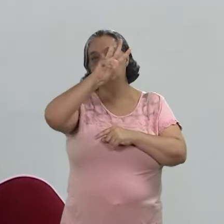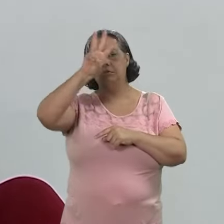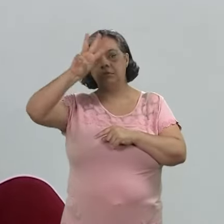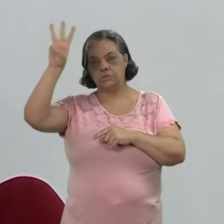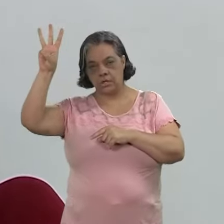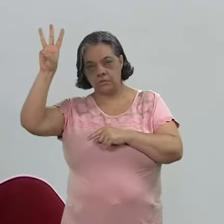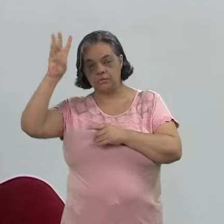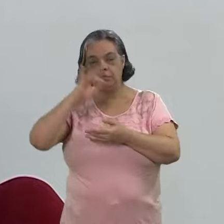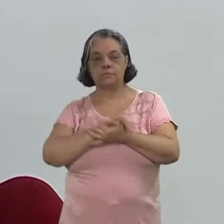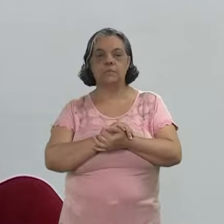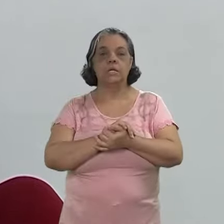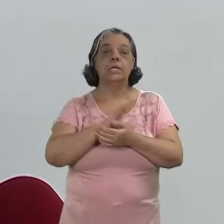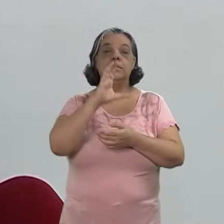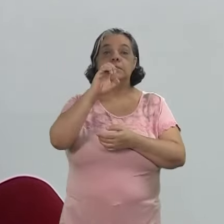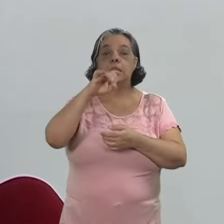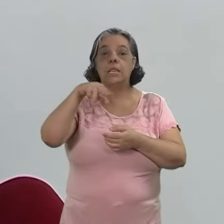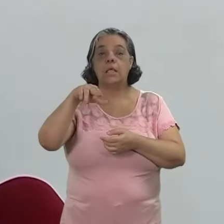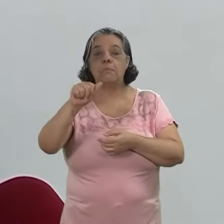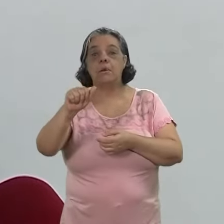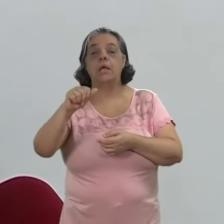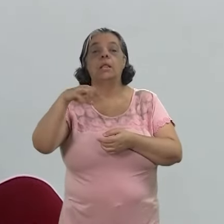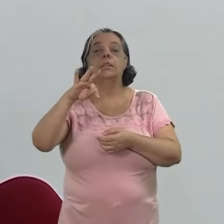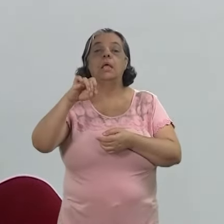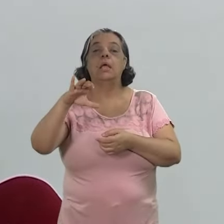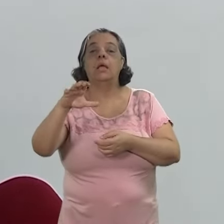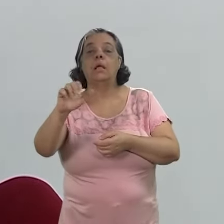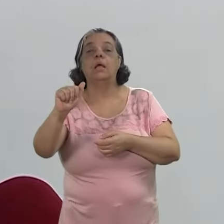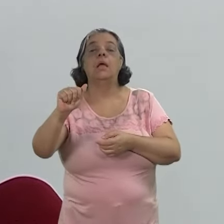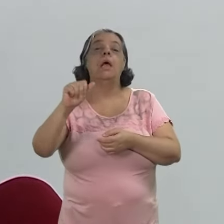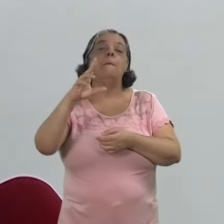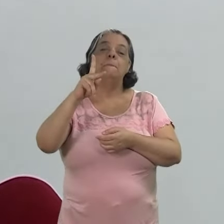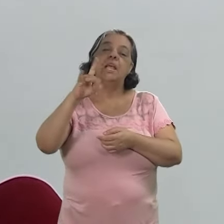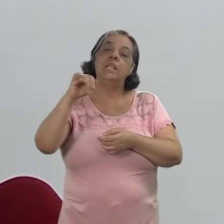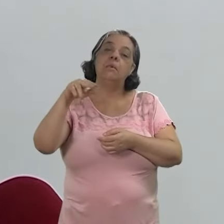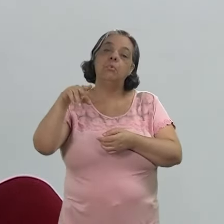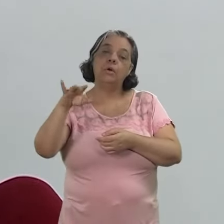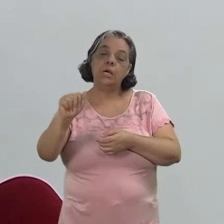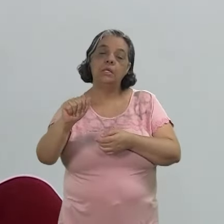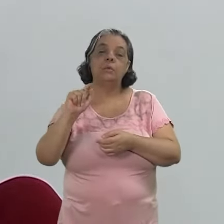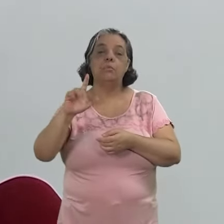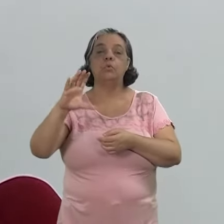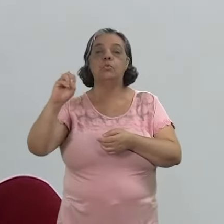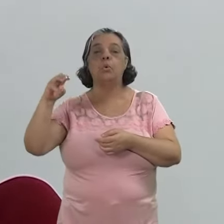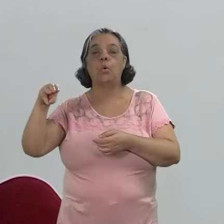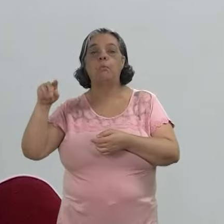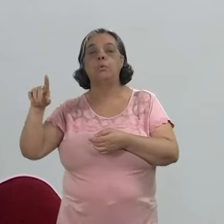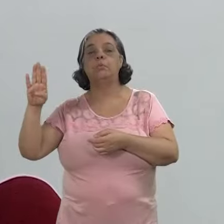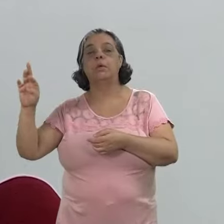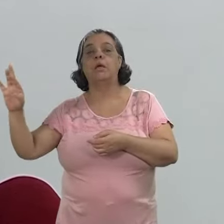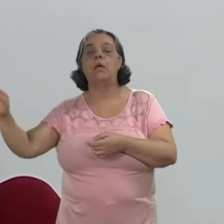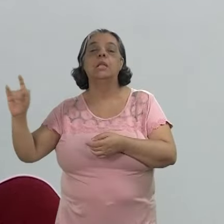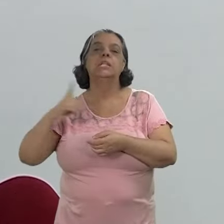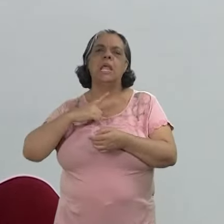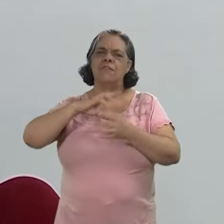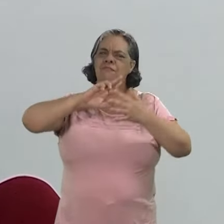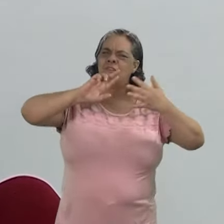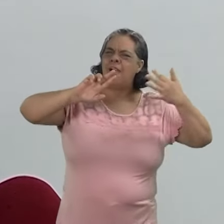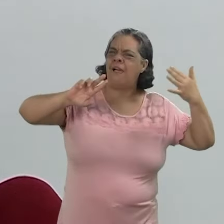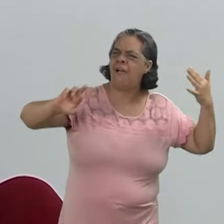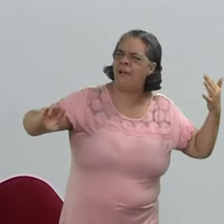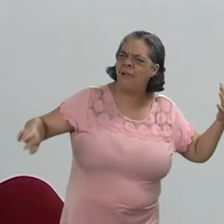nosso site. No cinematecapernambucana.com.br a gente tem mais de 400 títulos